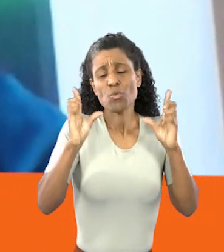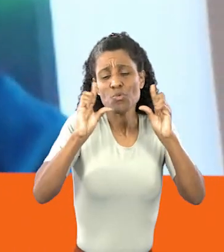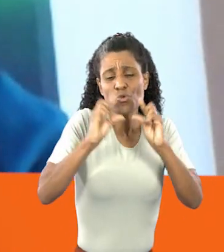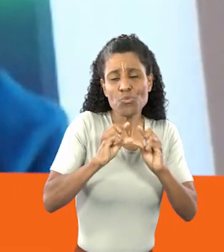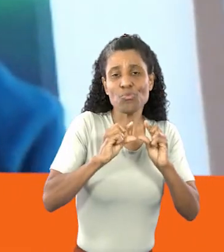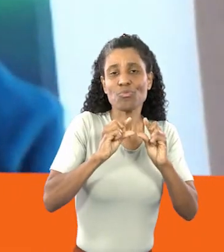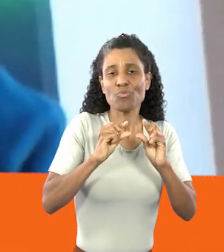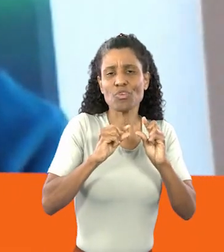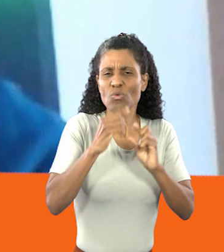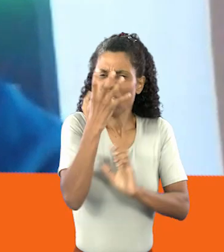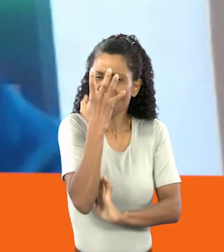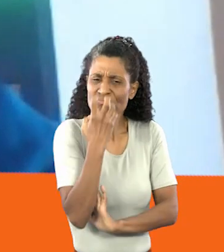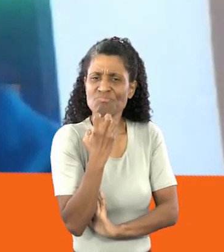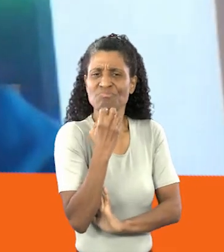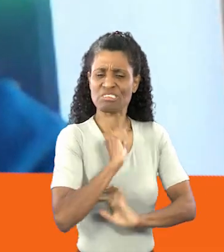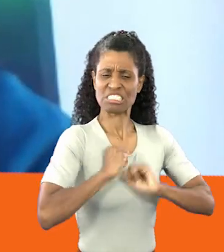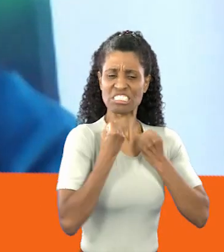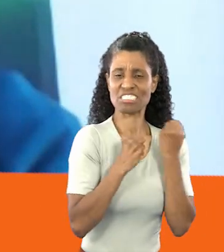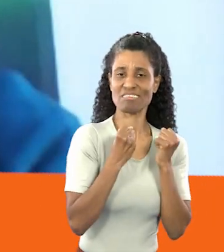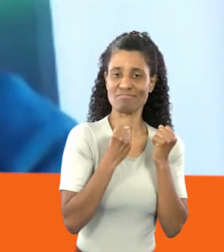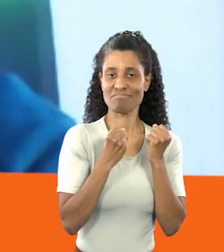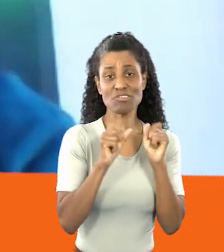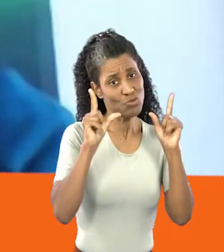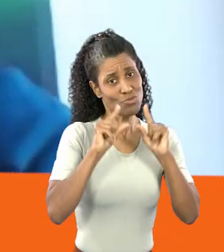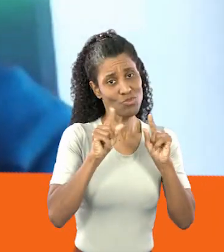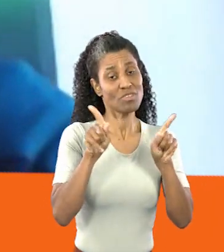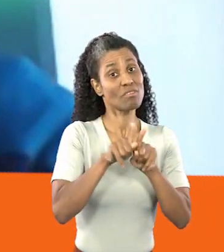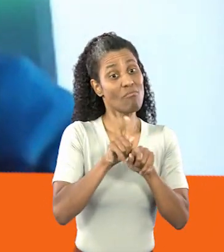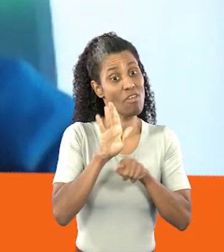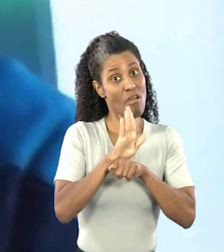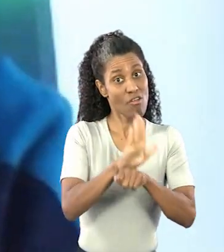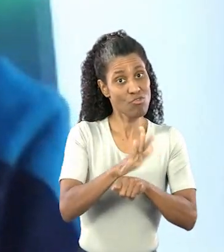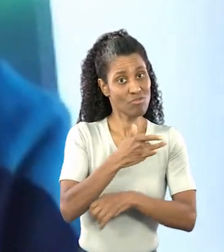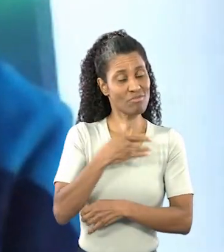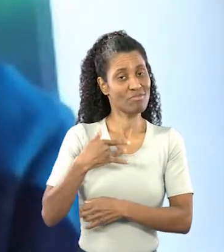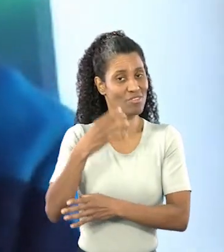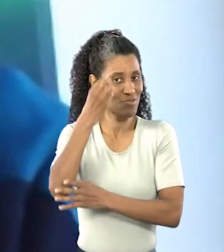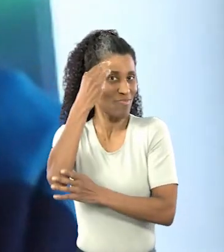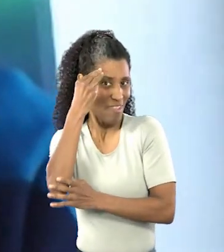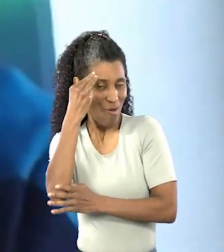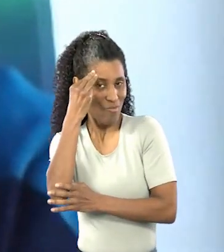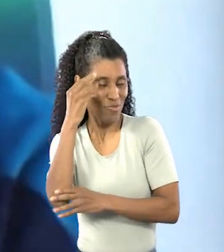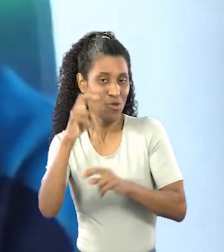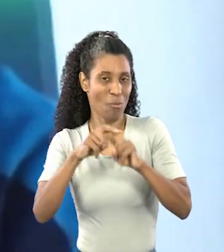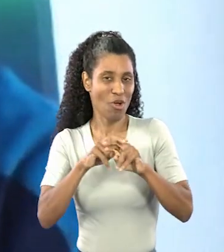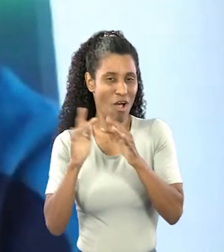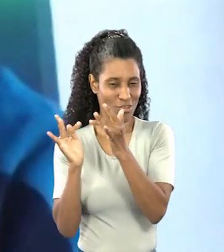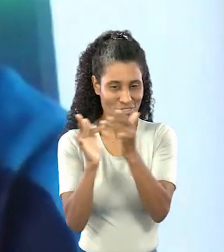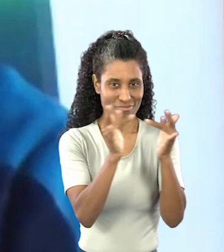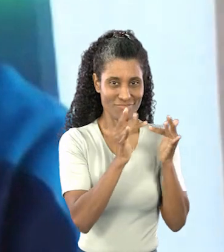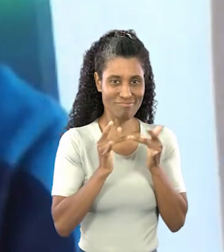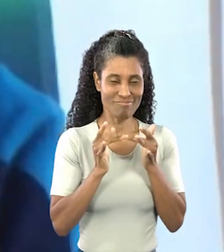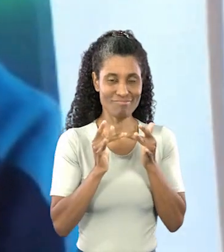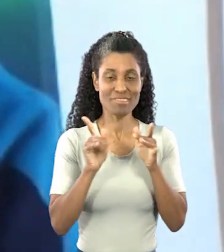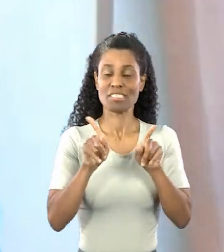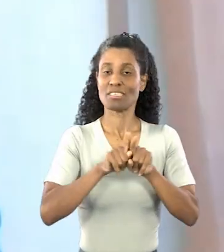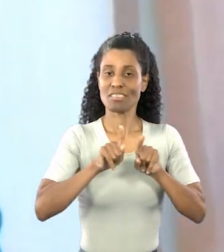irritação, ansiedade, ajuda na saúde mental por todo esse envolvimento.